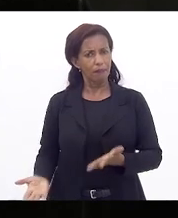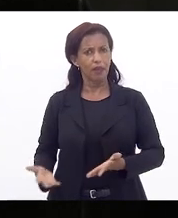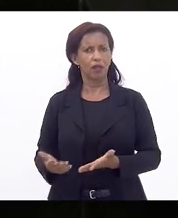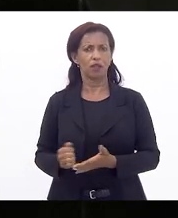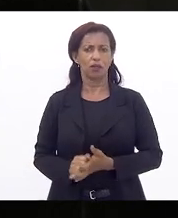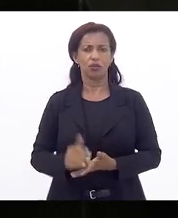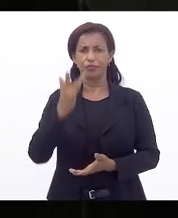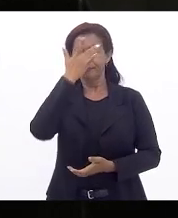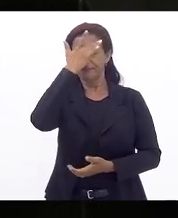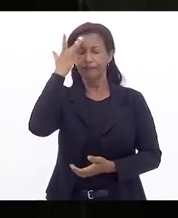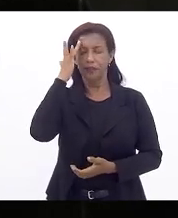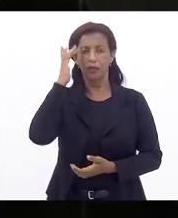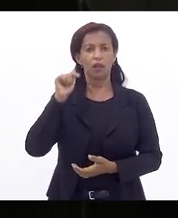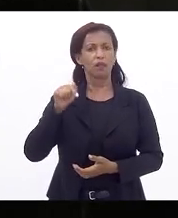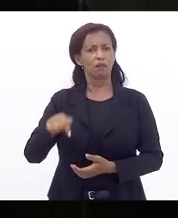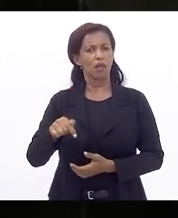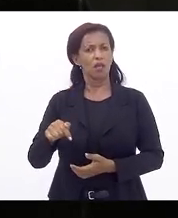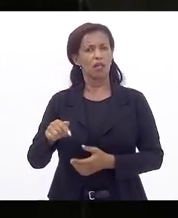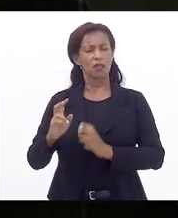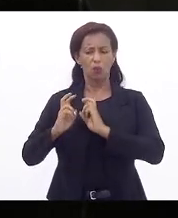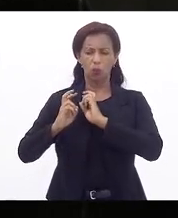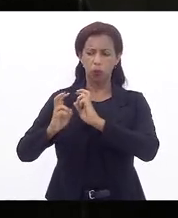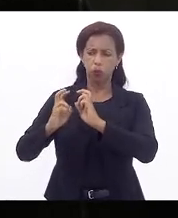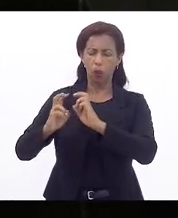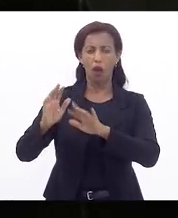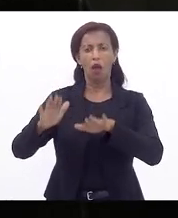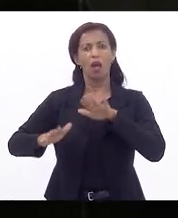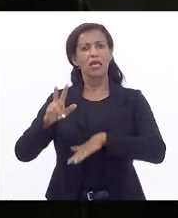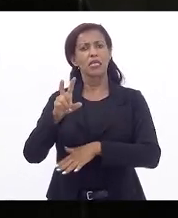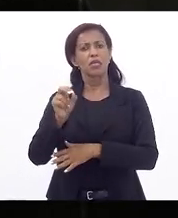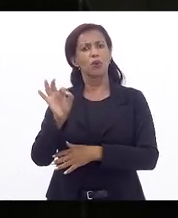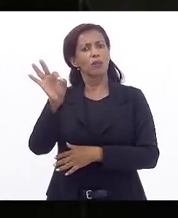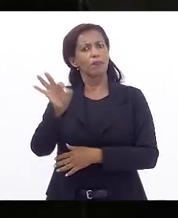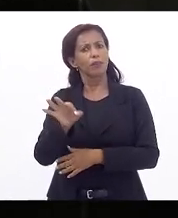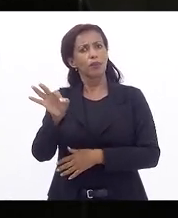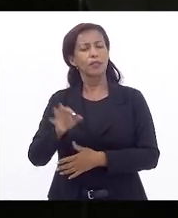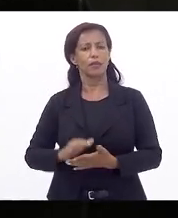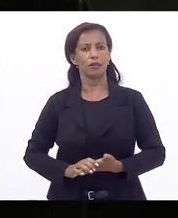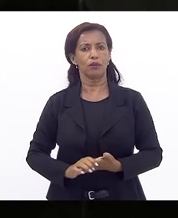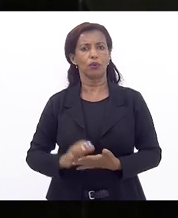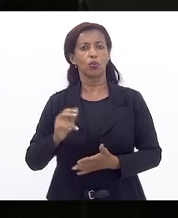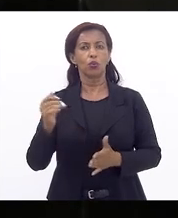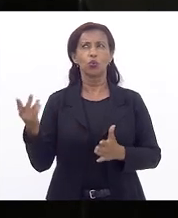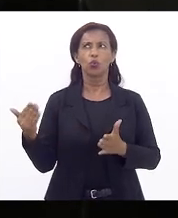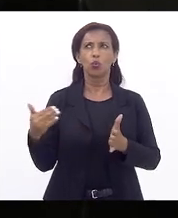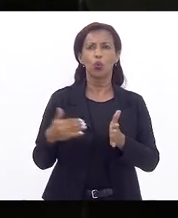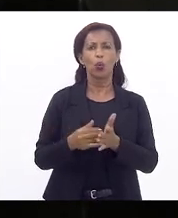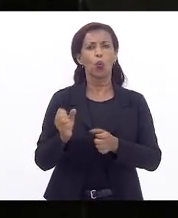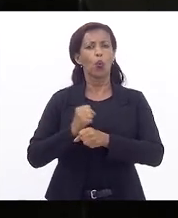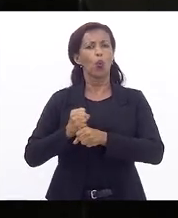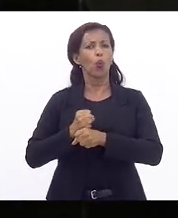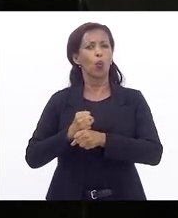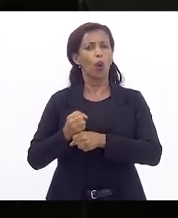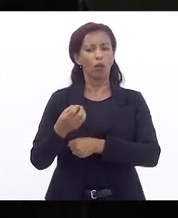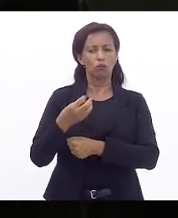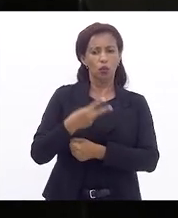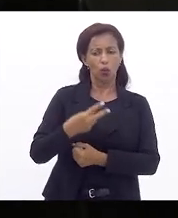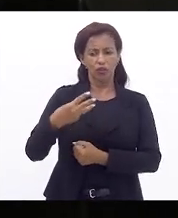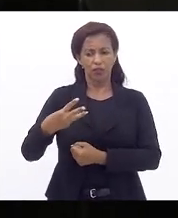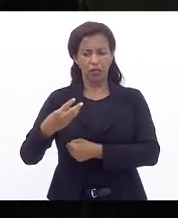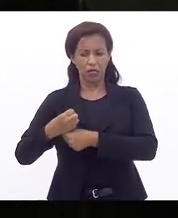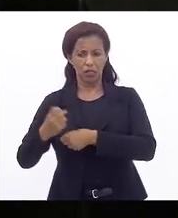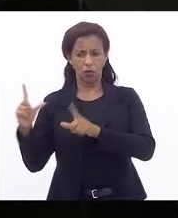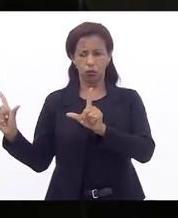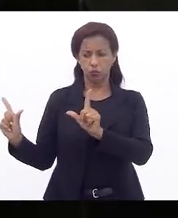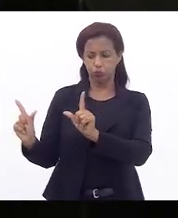passageiros desse modal, algo em torno de 50%, deputado Marta Rocha, nos últimos dois anos, nos últimos três anos, de redução